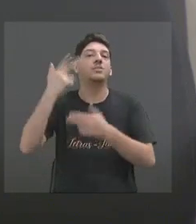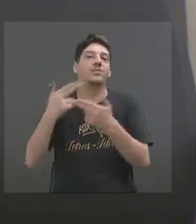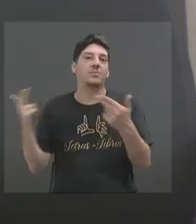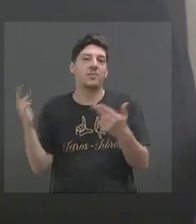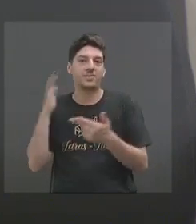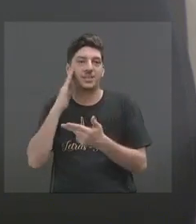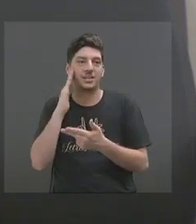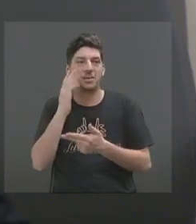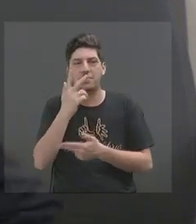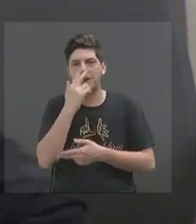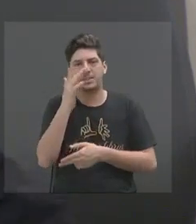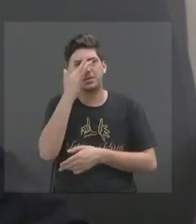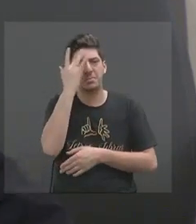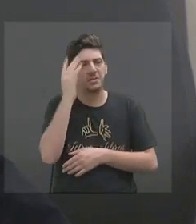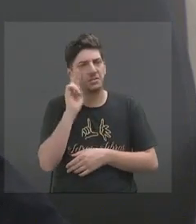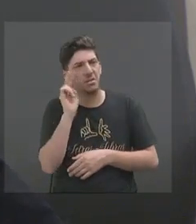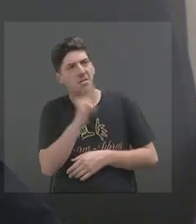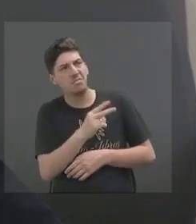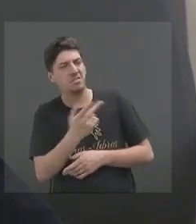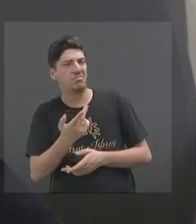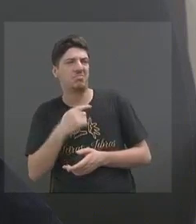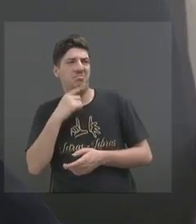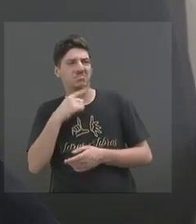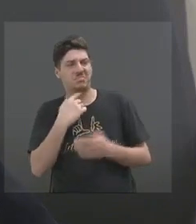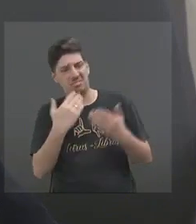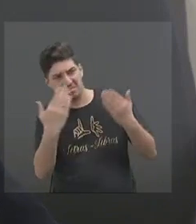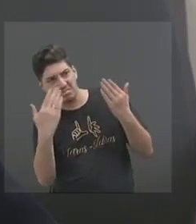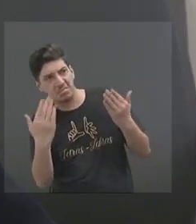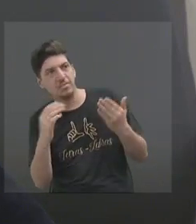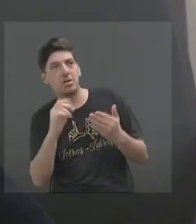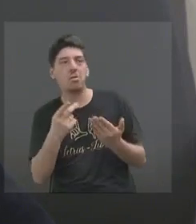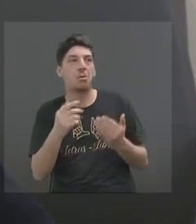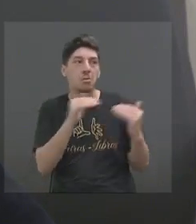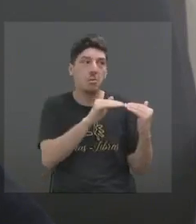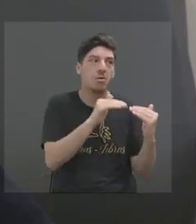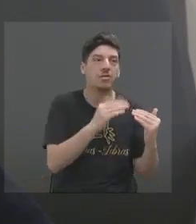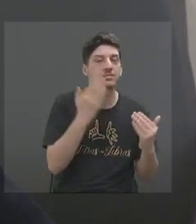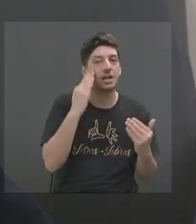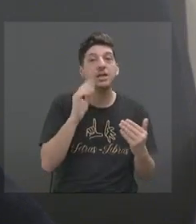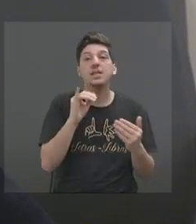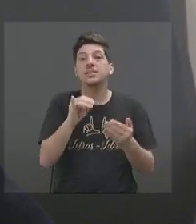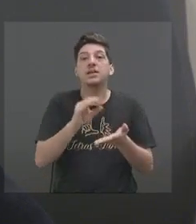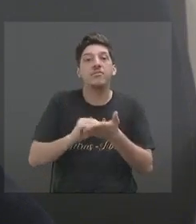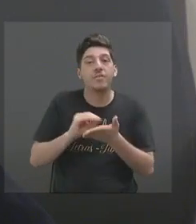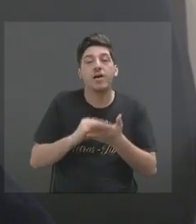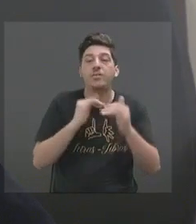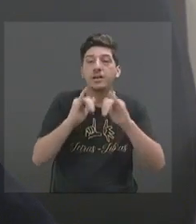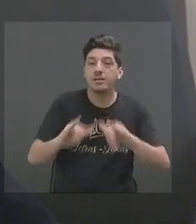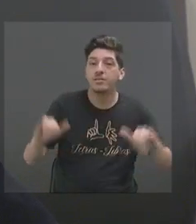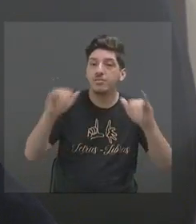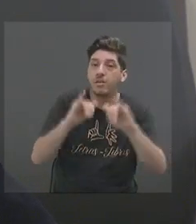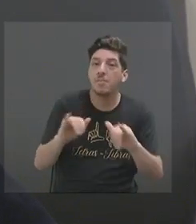podem interpretar você da maneira como elas querem. é se você não as informar, se você não der